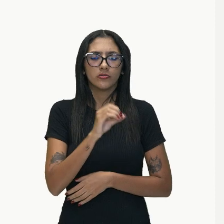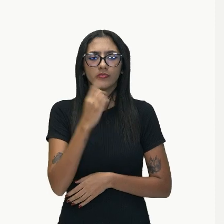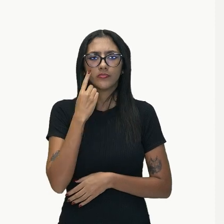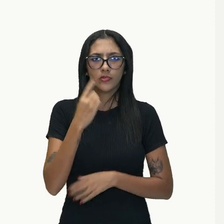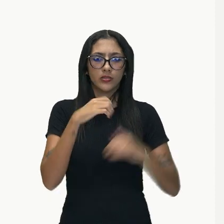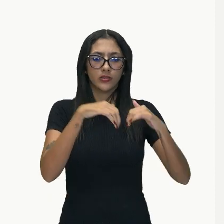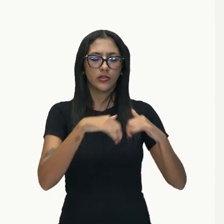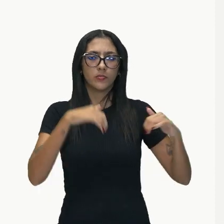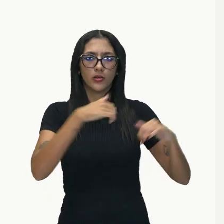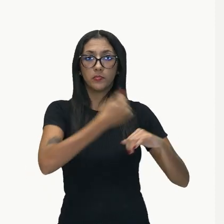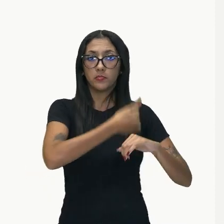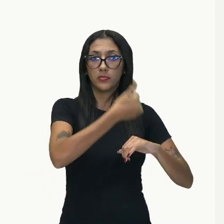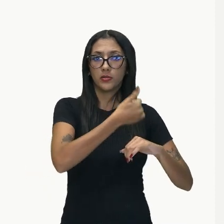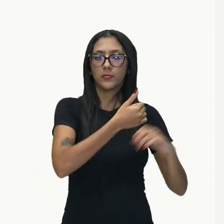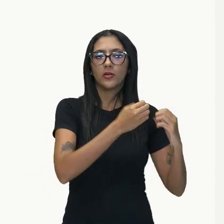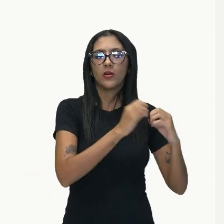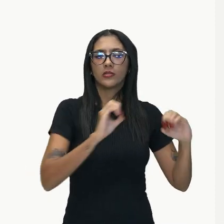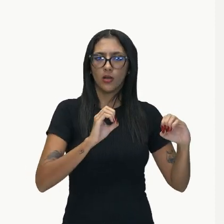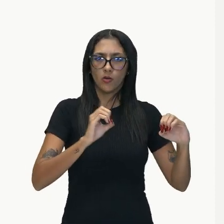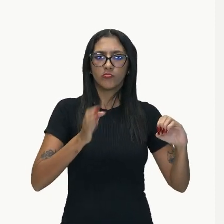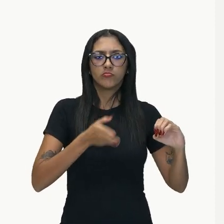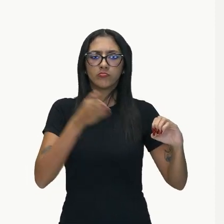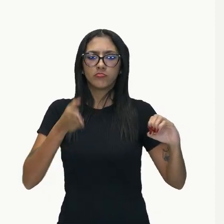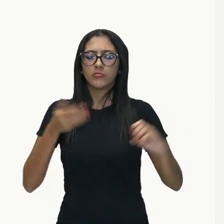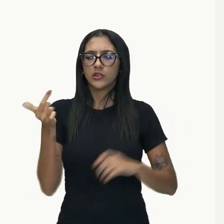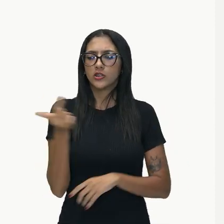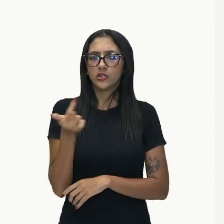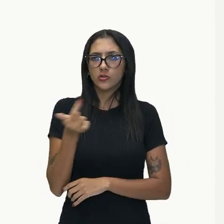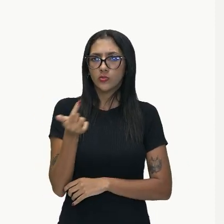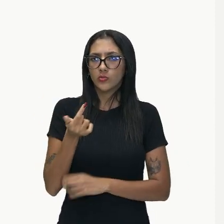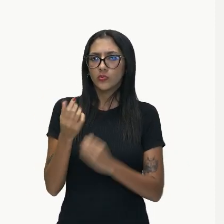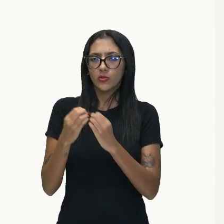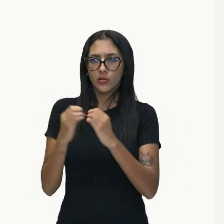oração e a segunda oração, ok?